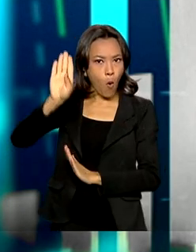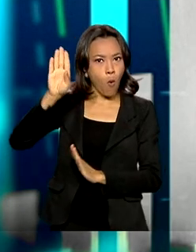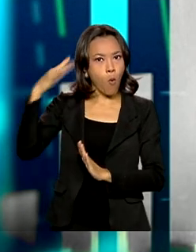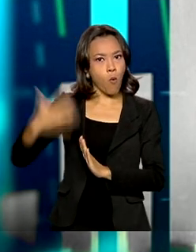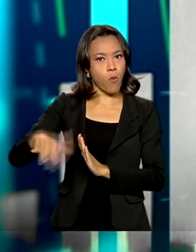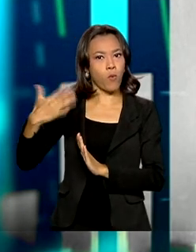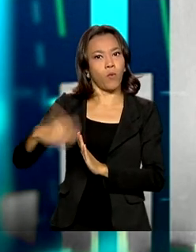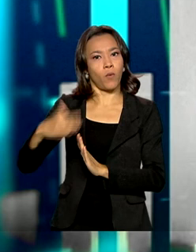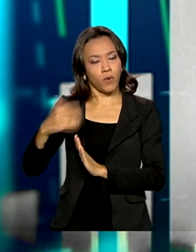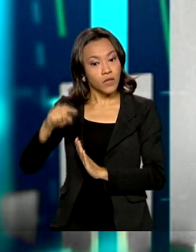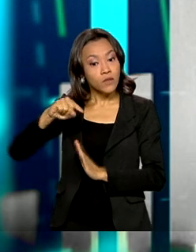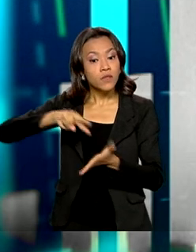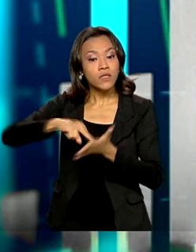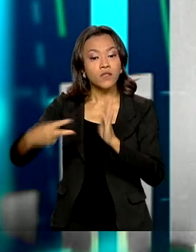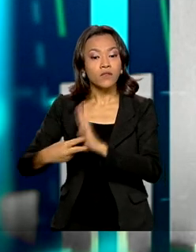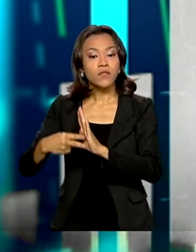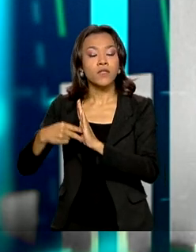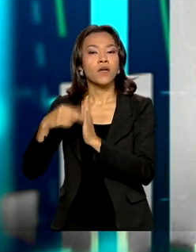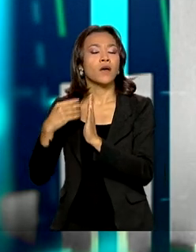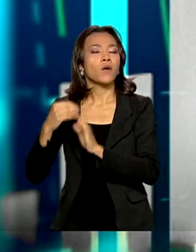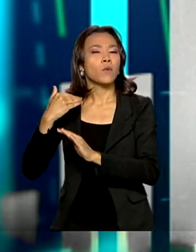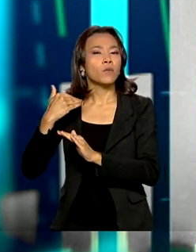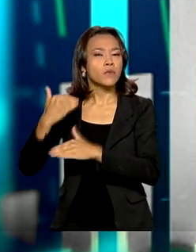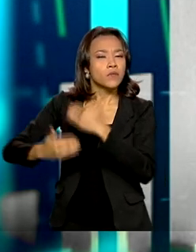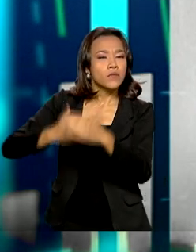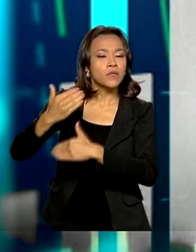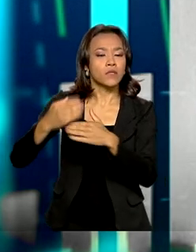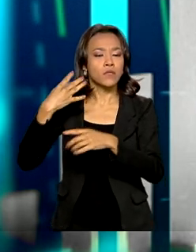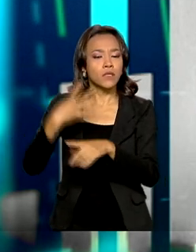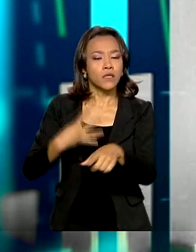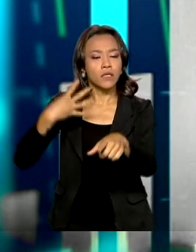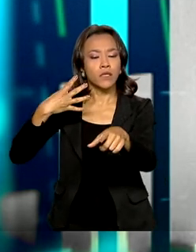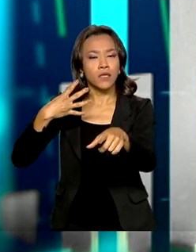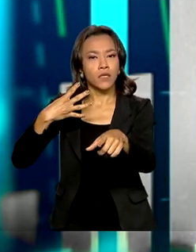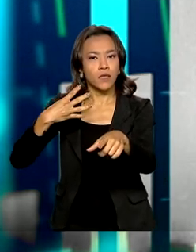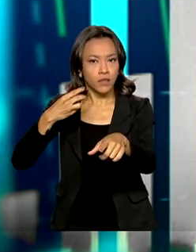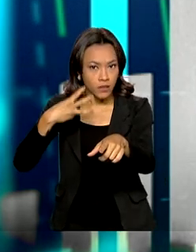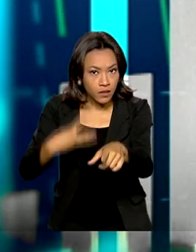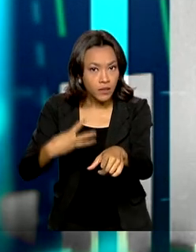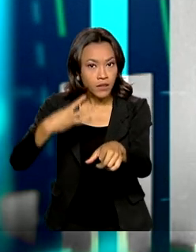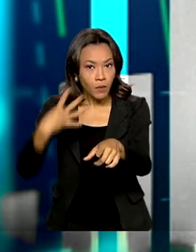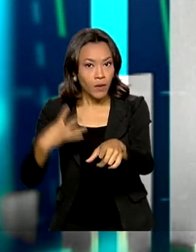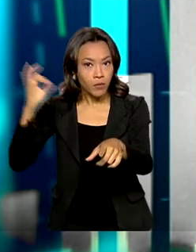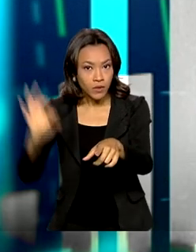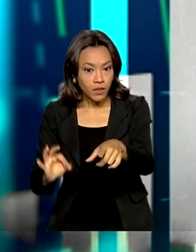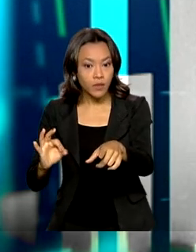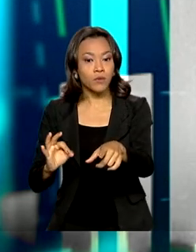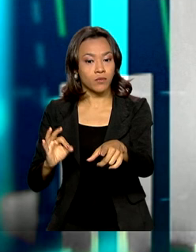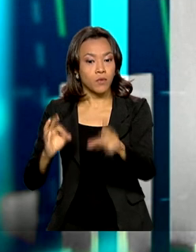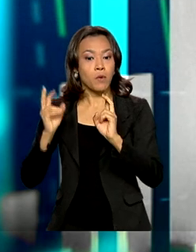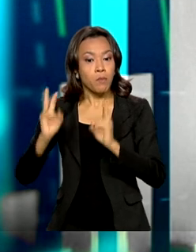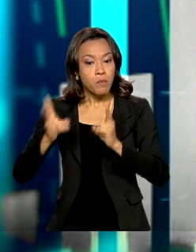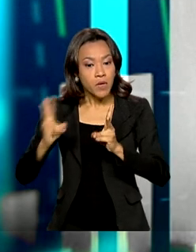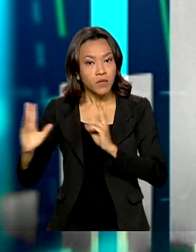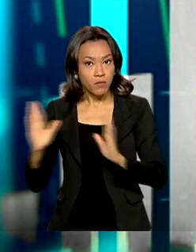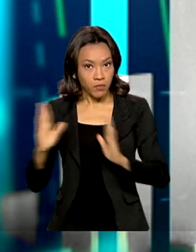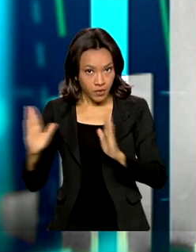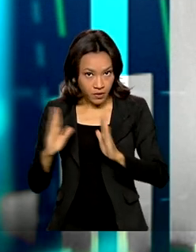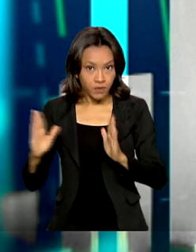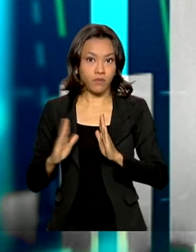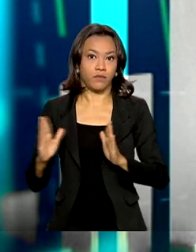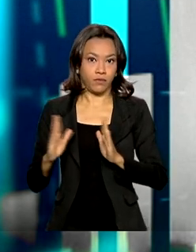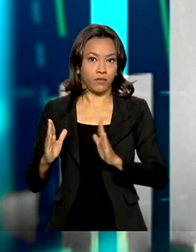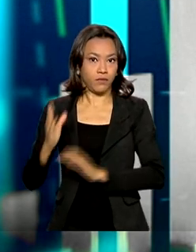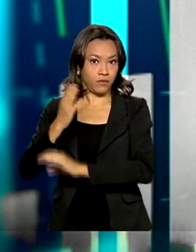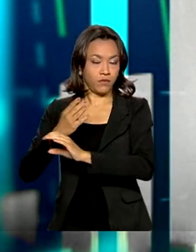e representa um crescimento de 34% em relação ao mesmo período de 2020, o que também é outro recorde, esse